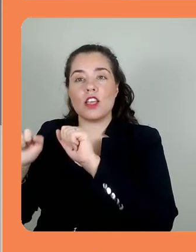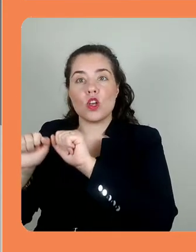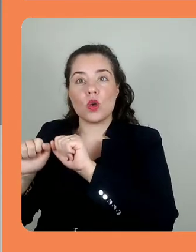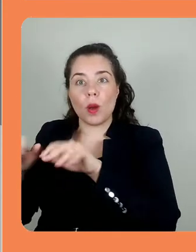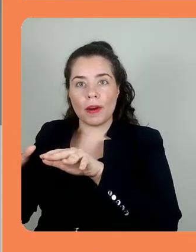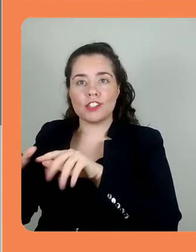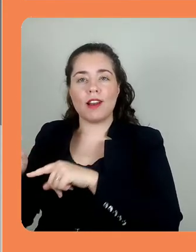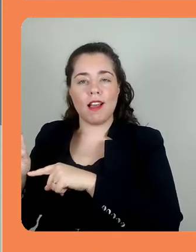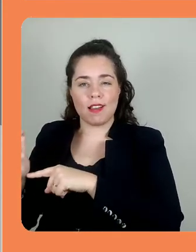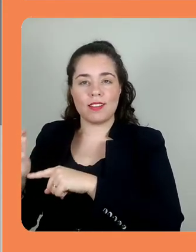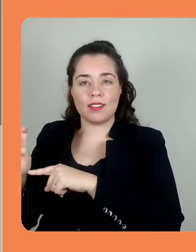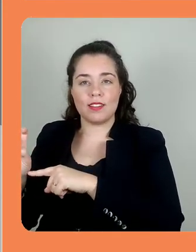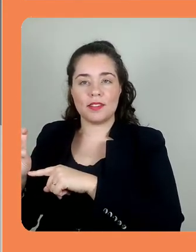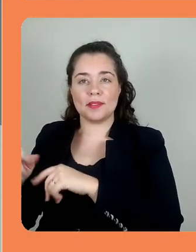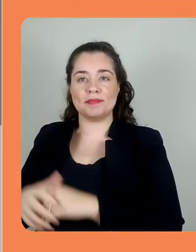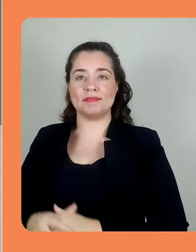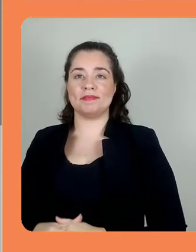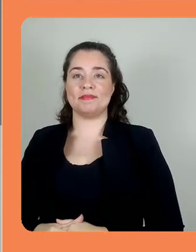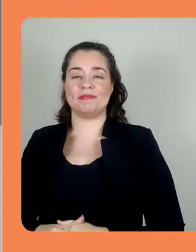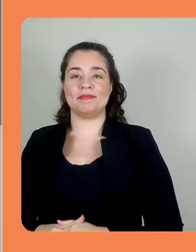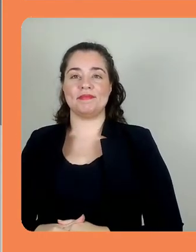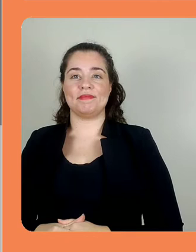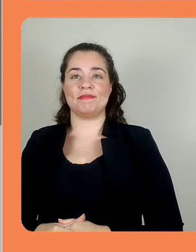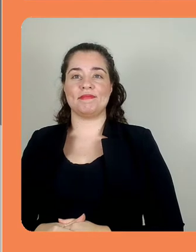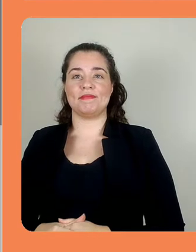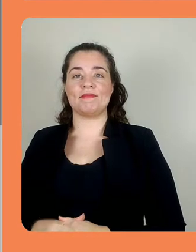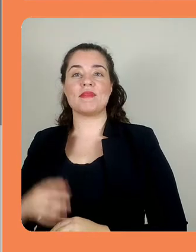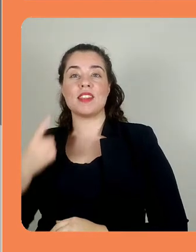no link compartilhar.